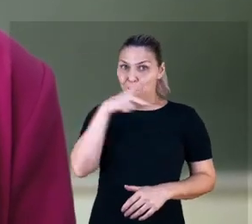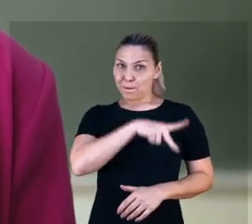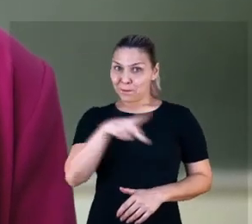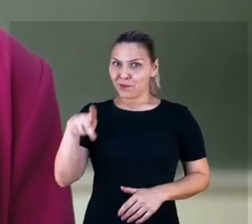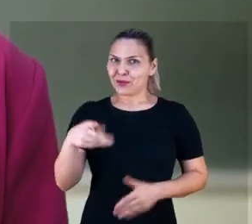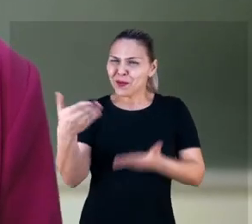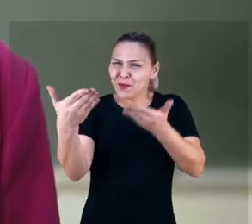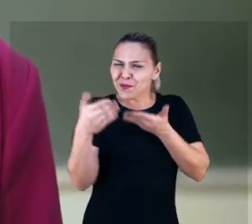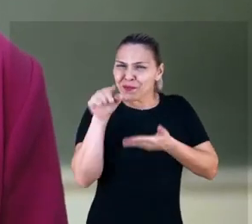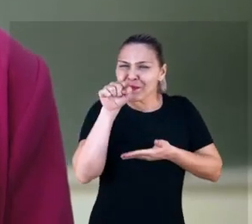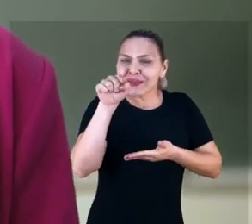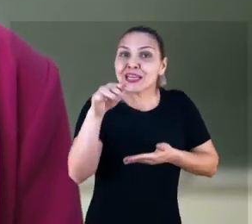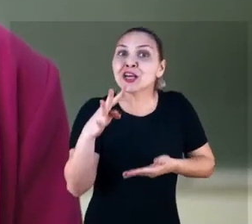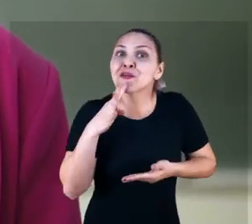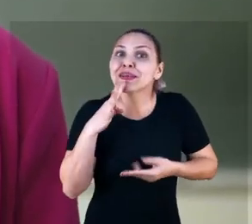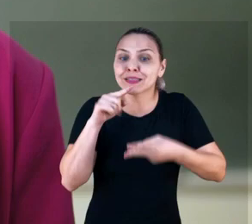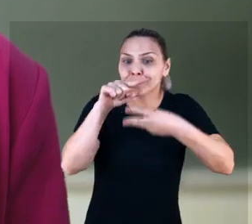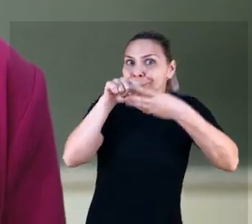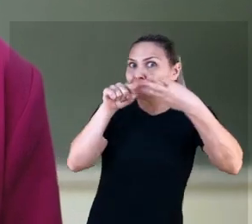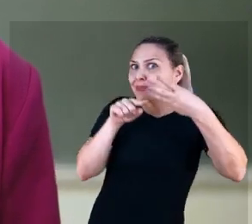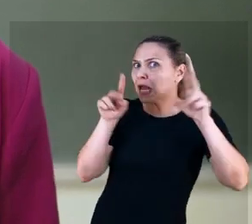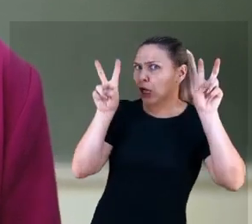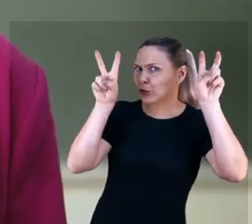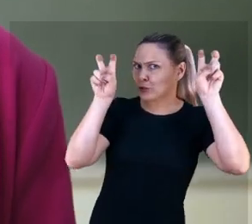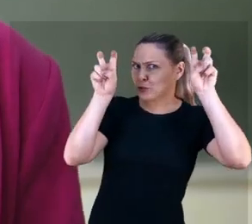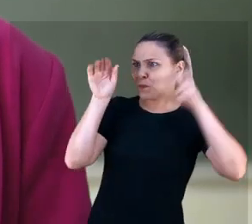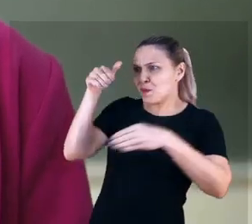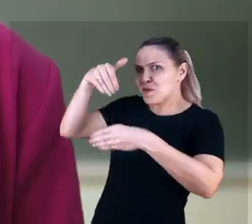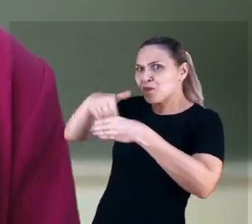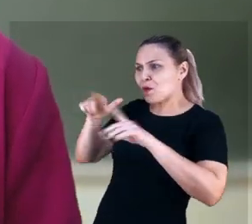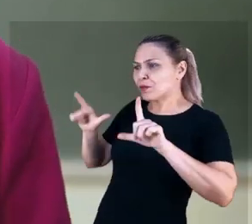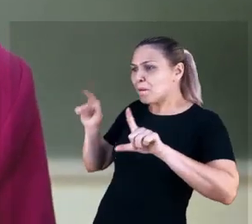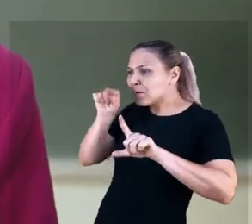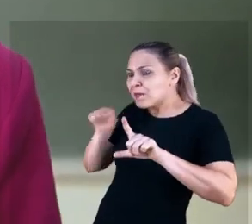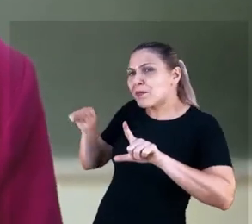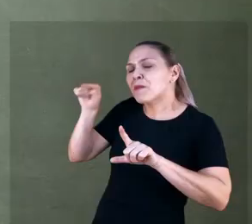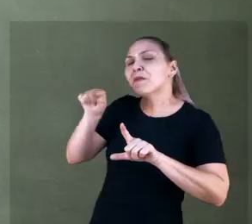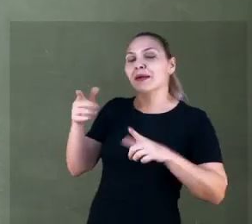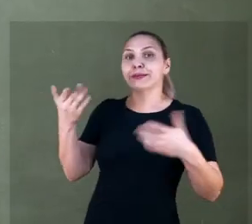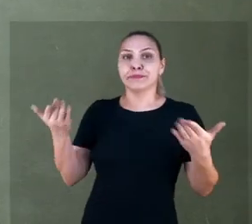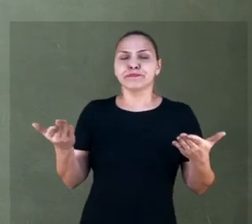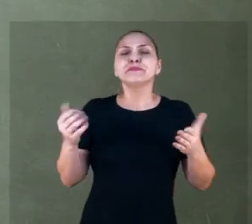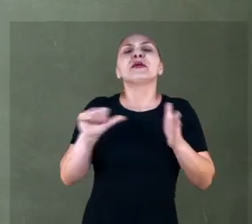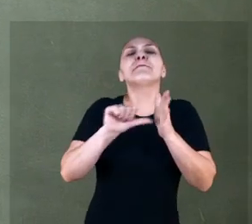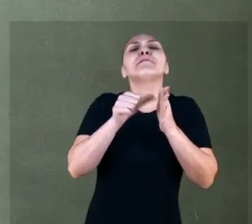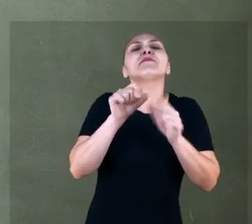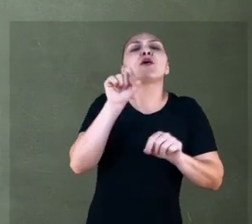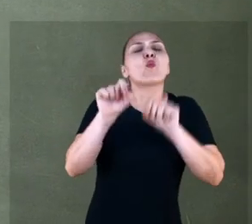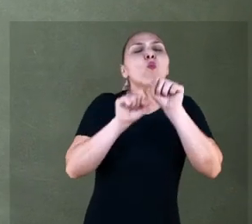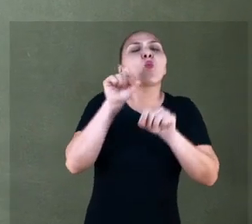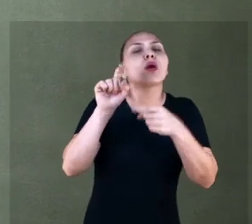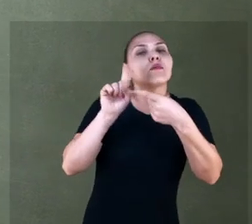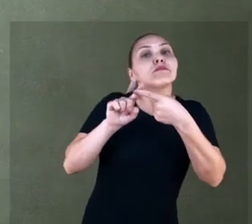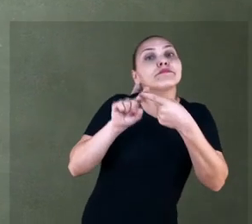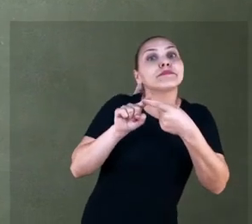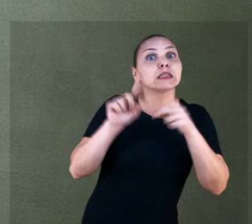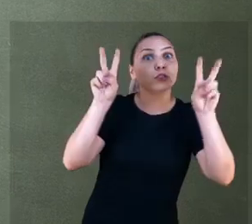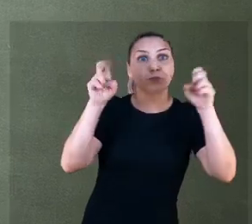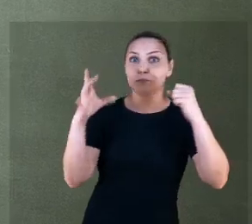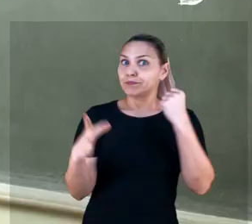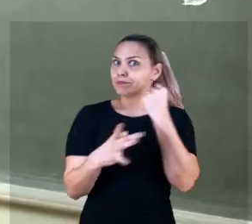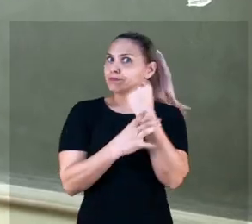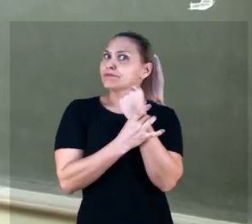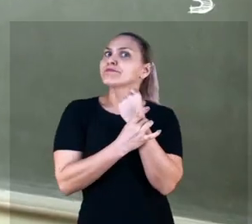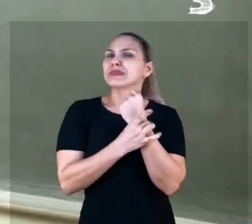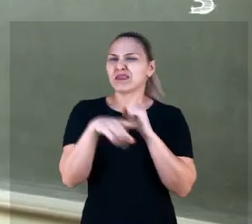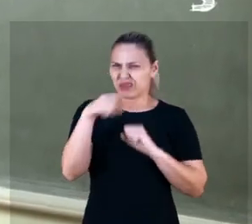professora, e convido você a conhecer três fatos sobre o voto na urna eletrônica. Fato 1. Sobre segurança.